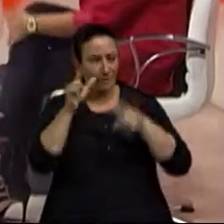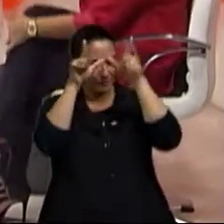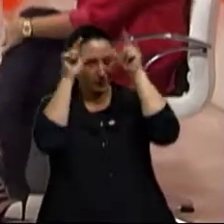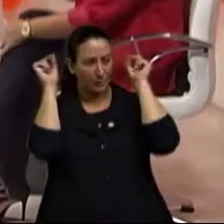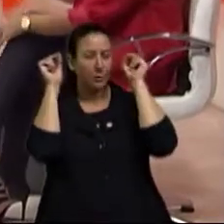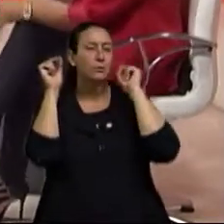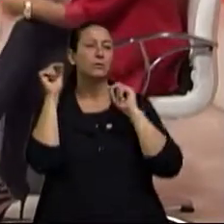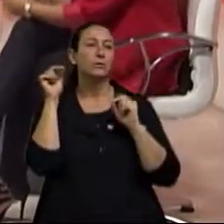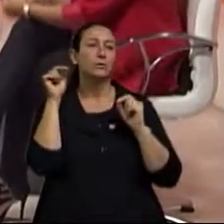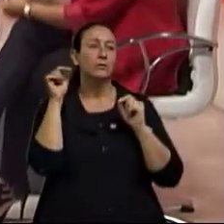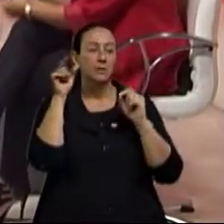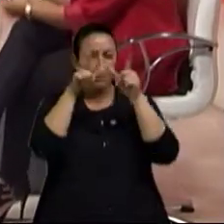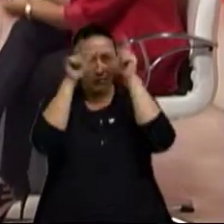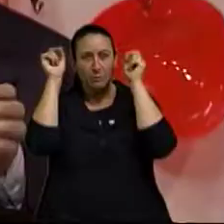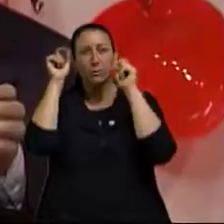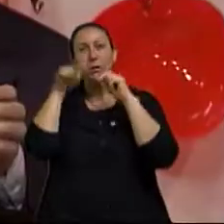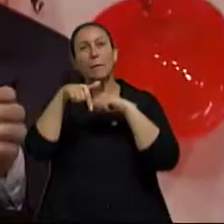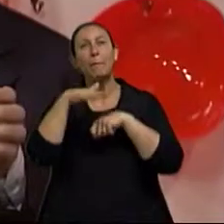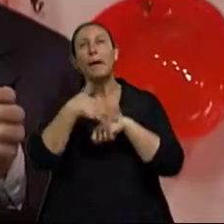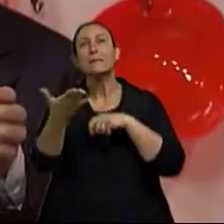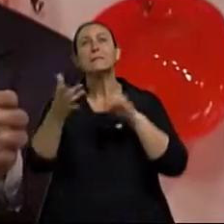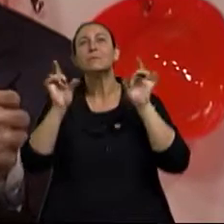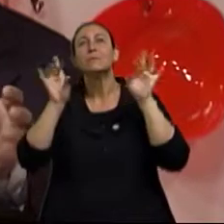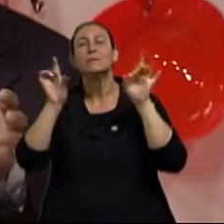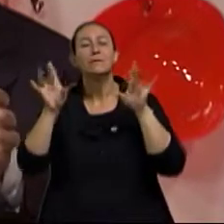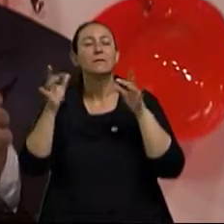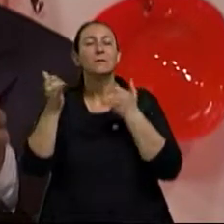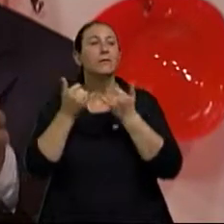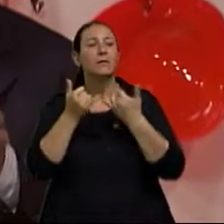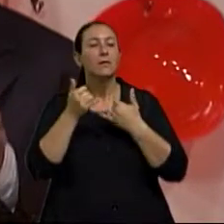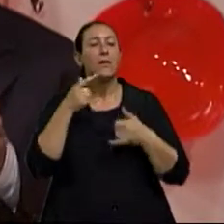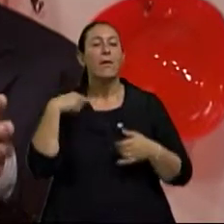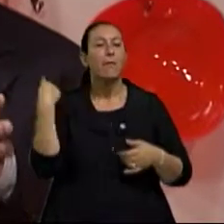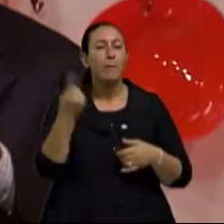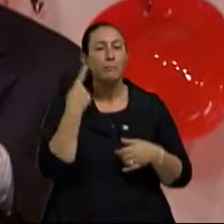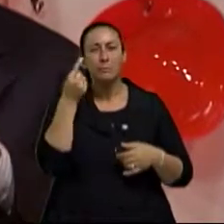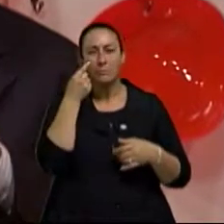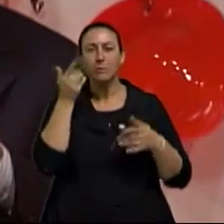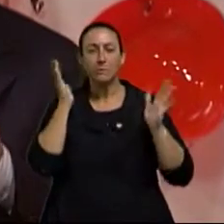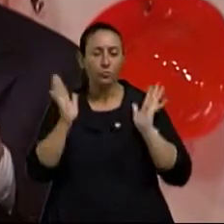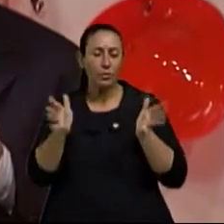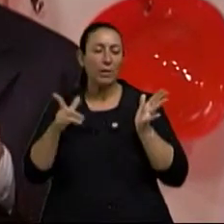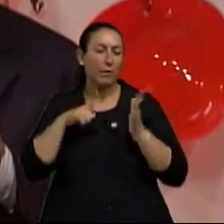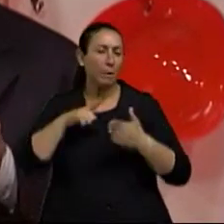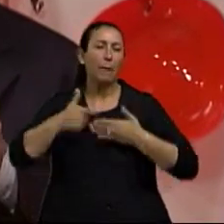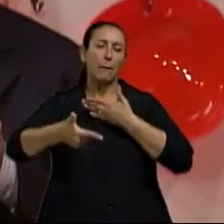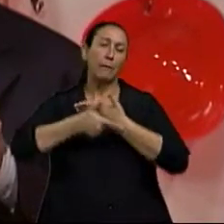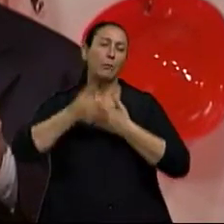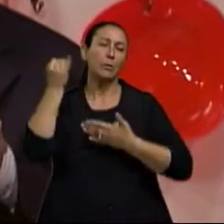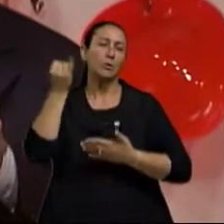enfermagem mais especializada em gerontologia, então a enfermagem gerontológica, tem um papel fundamental